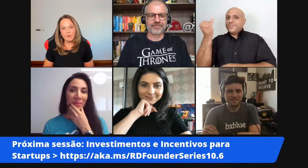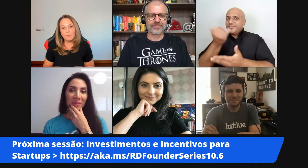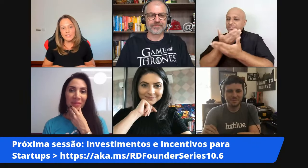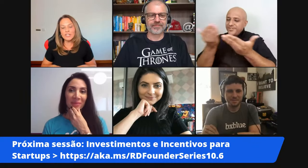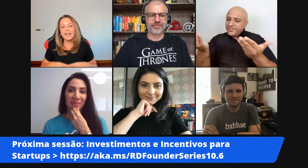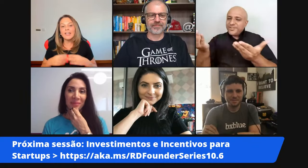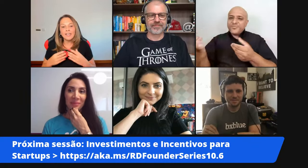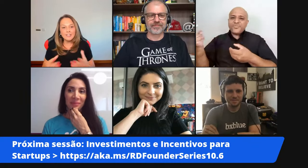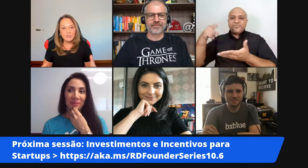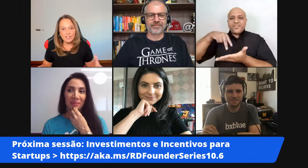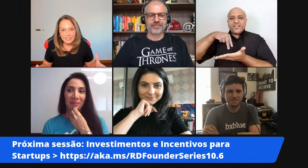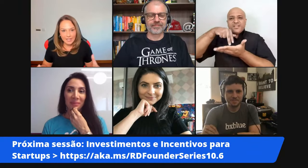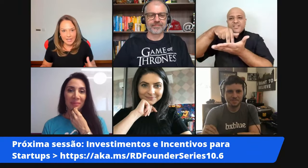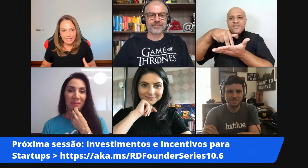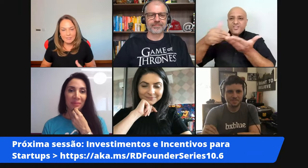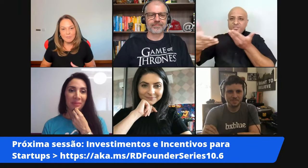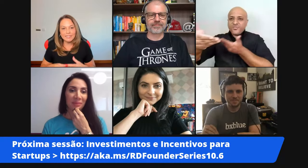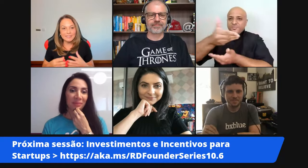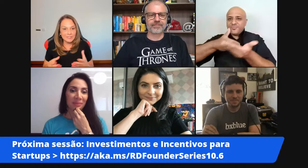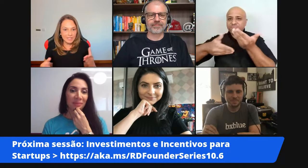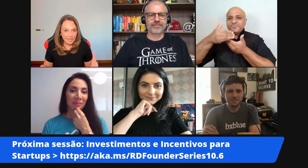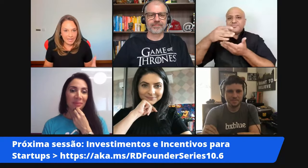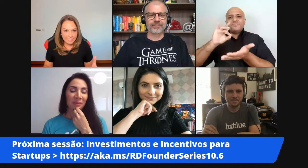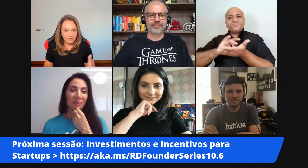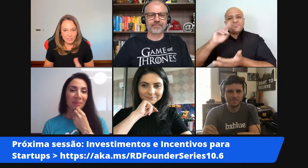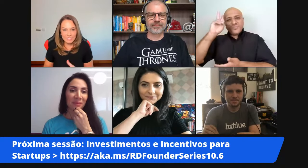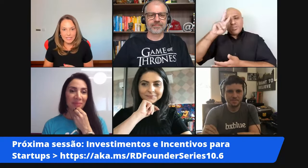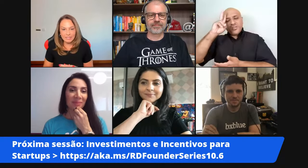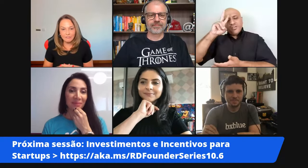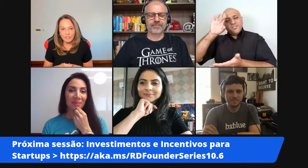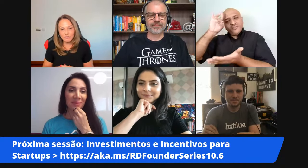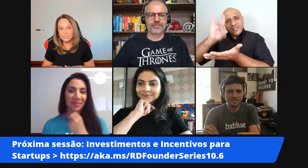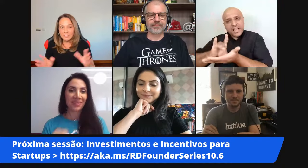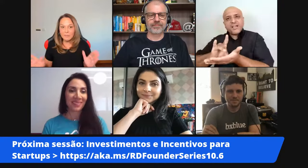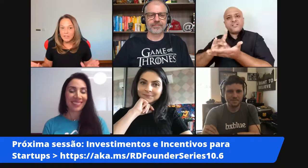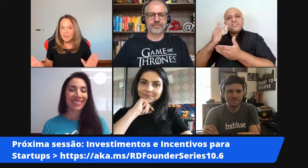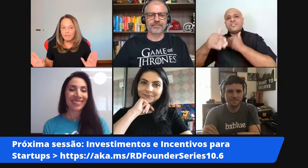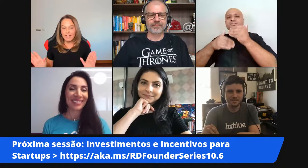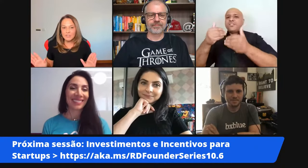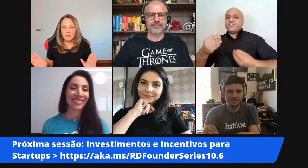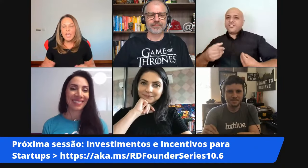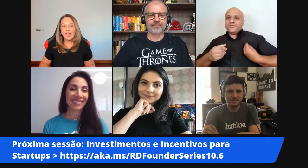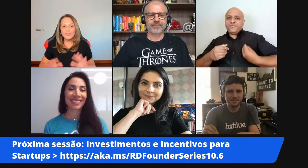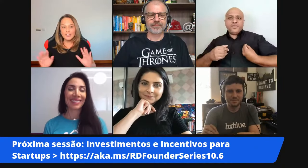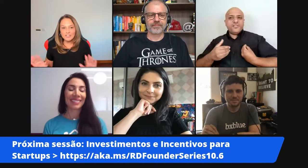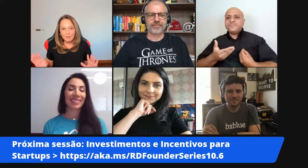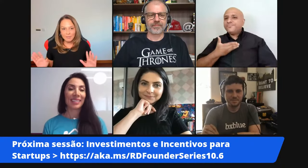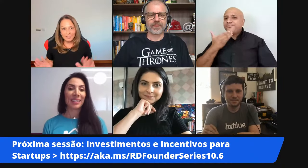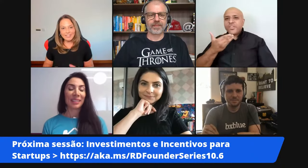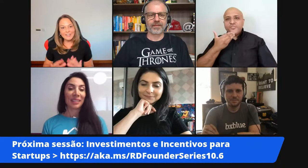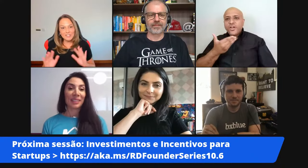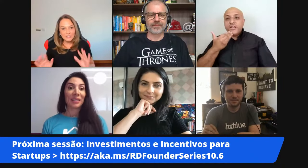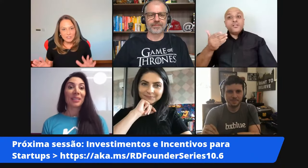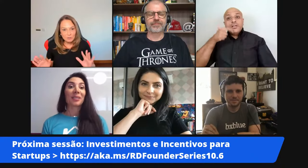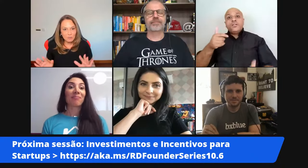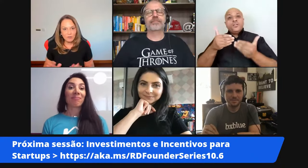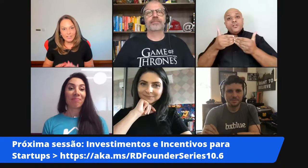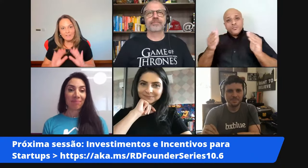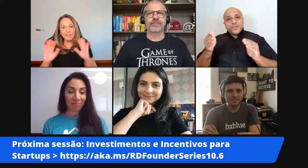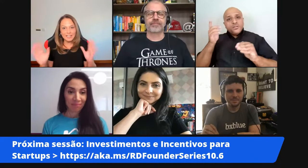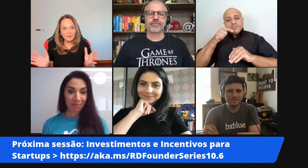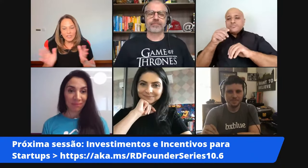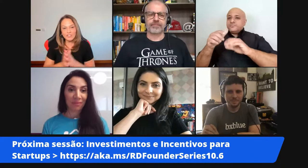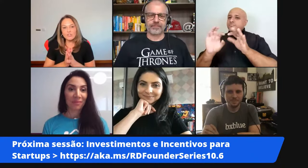por vir aqui compartilhar histórias reais mindset reais que vocês seguem na vida de vocês que também não é fácil a gente se abrir e a gente se